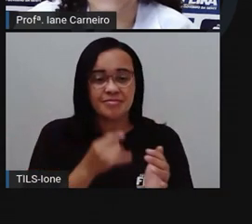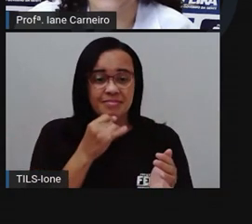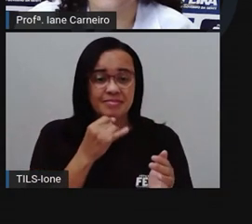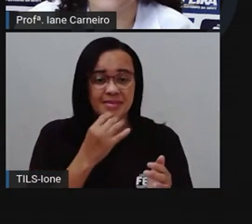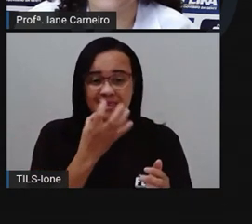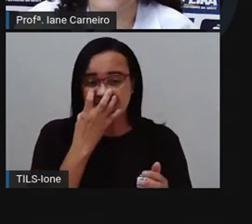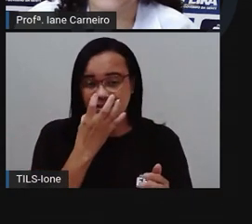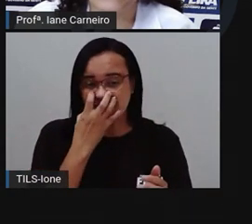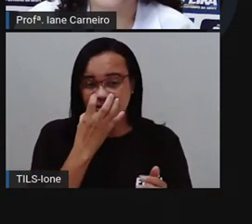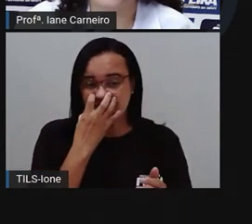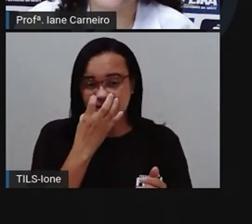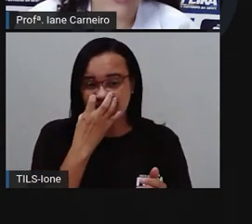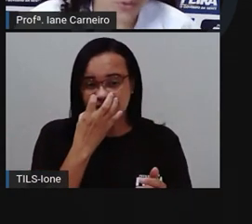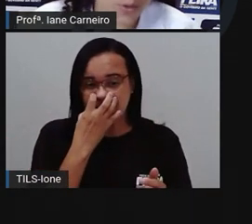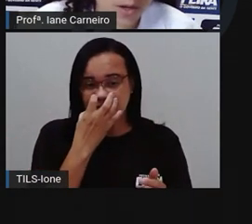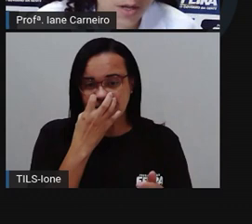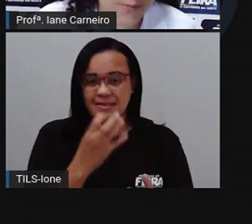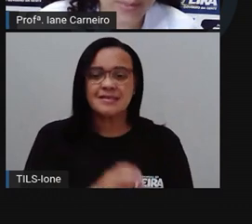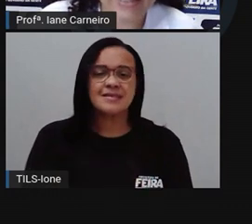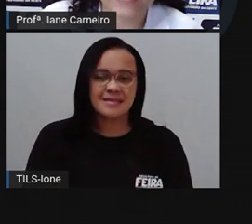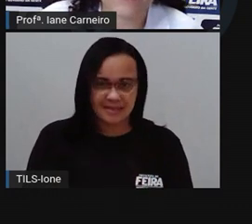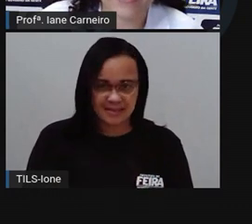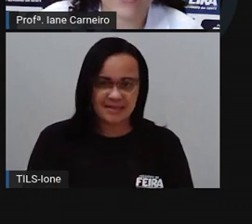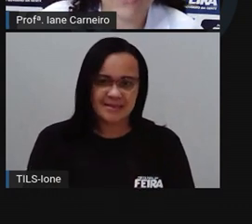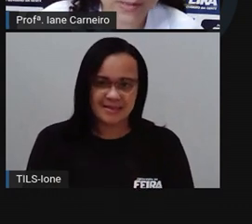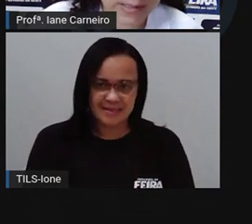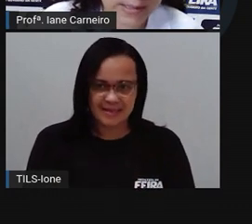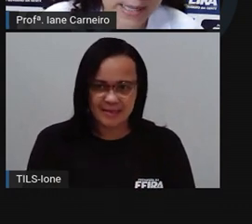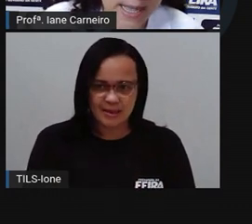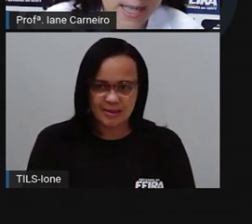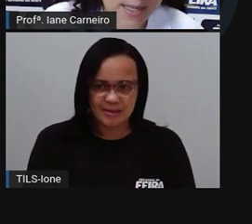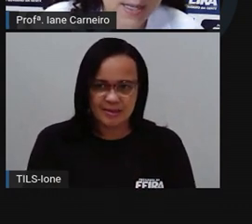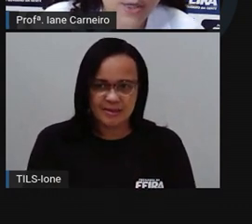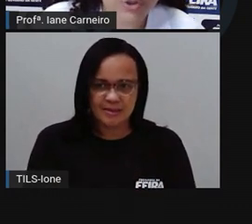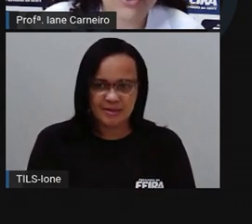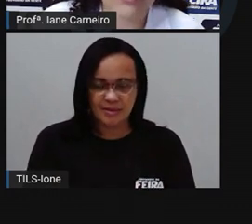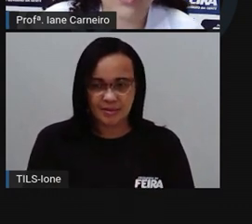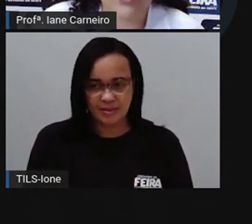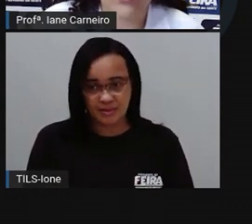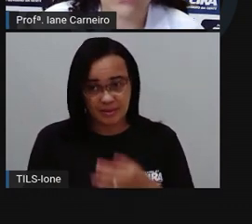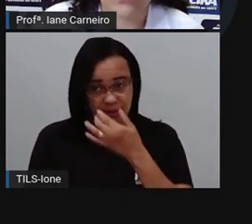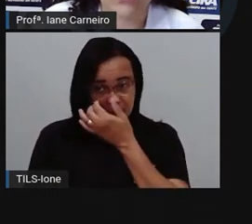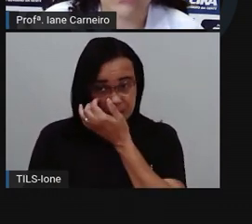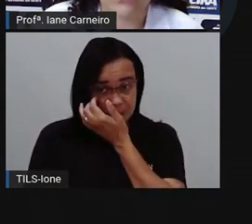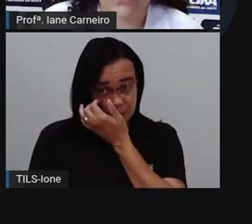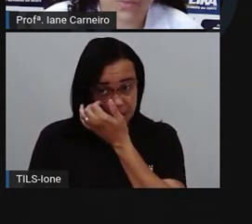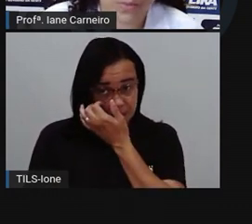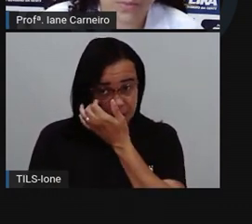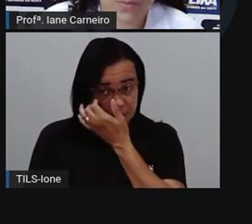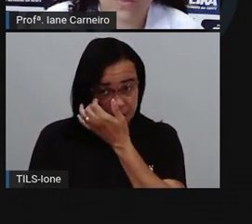então, tá certo? Cachorro. Ó, vou botar e escrever aqui com vocês. Cachorro.